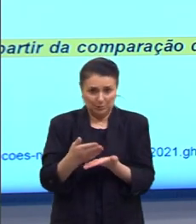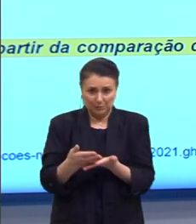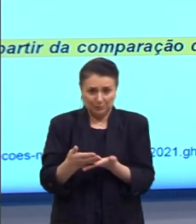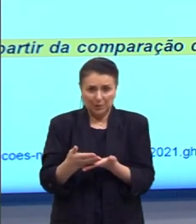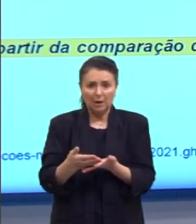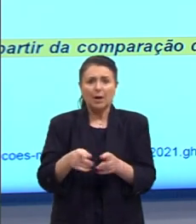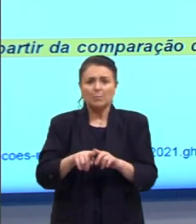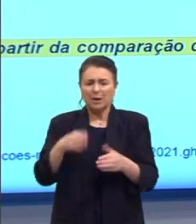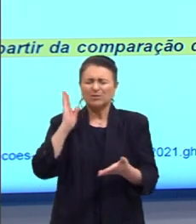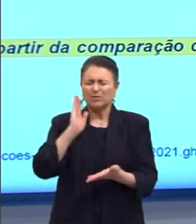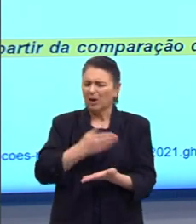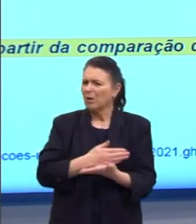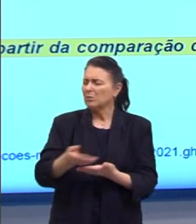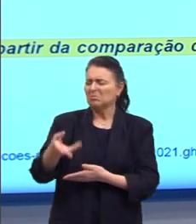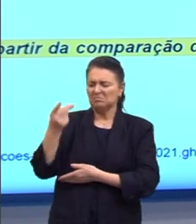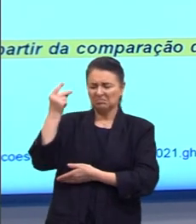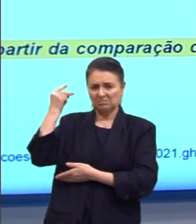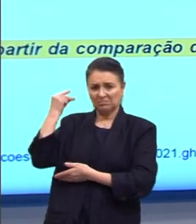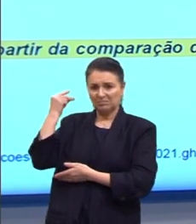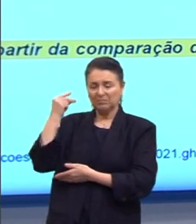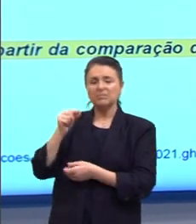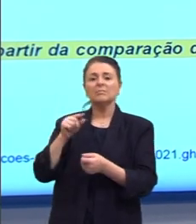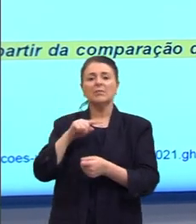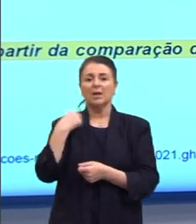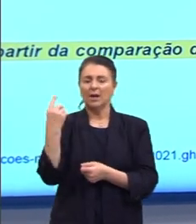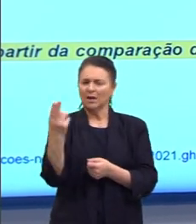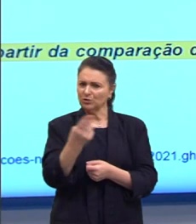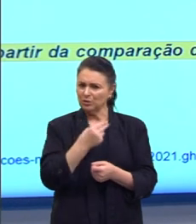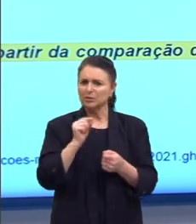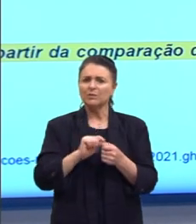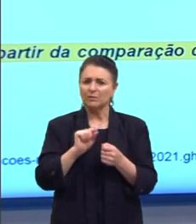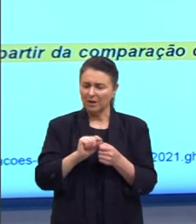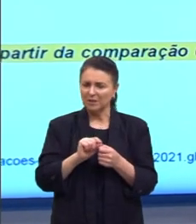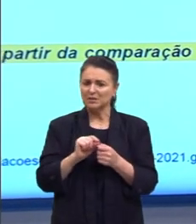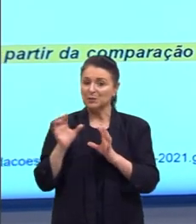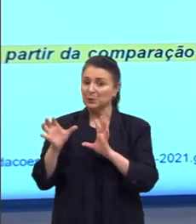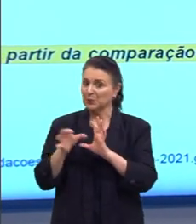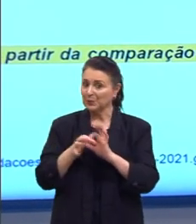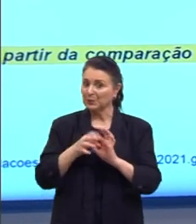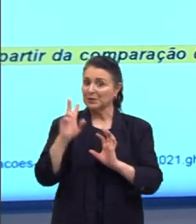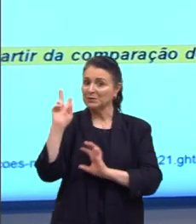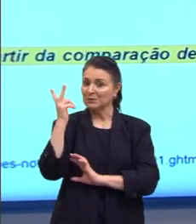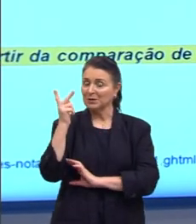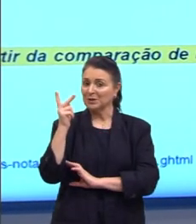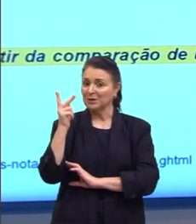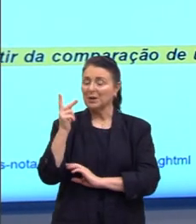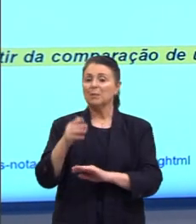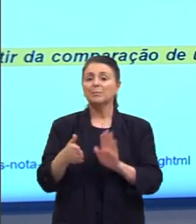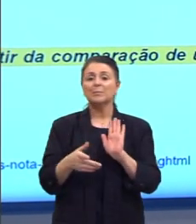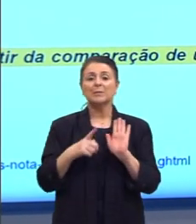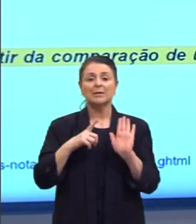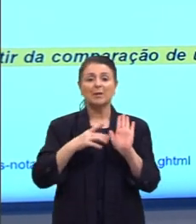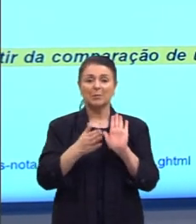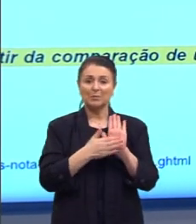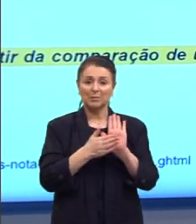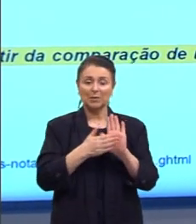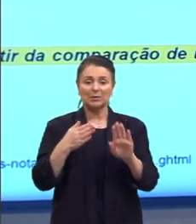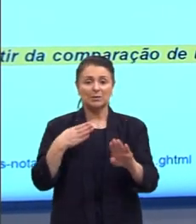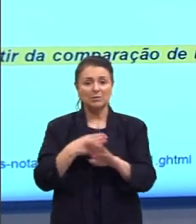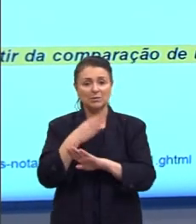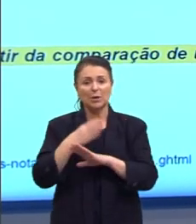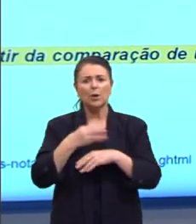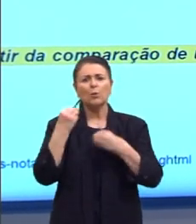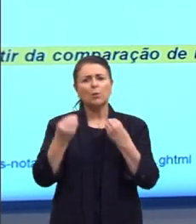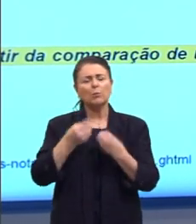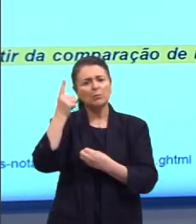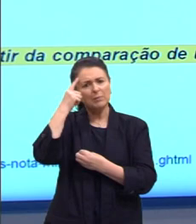de outros tempos. Então, a gente faz isso com referencial histórico e para pular lá para a proposta de intervenção. Como a gente poderia